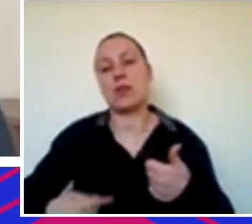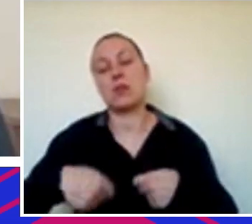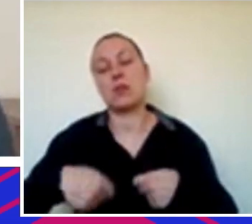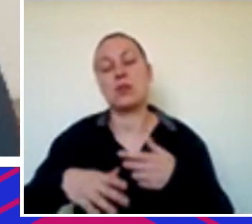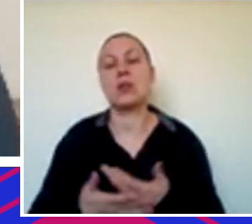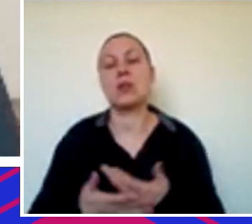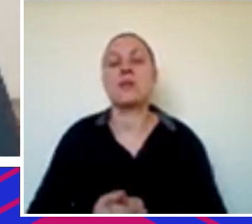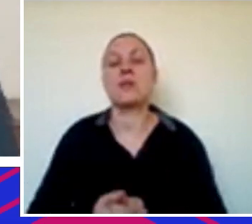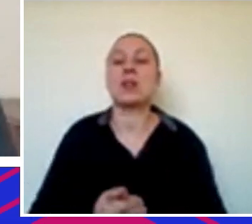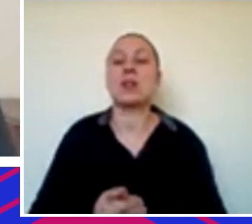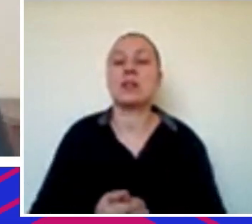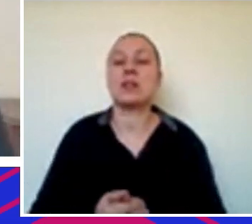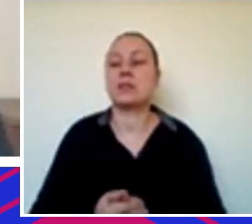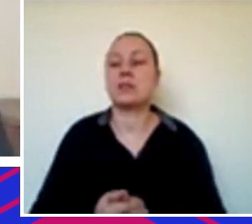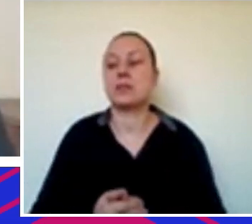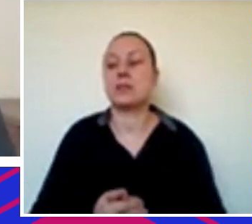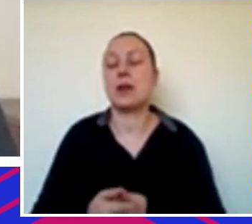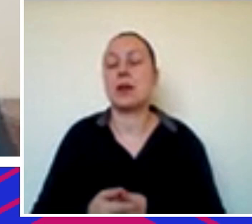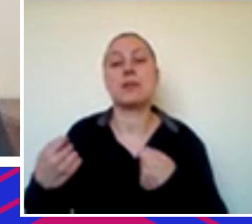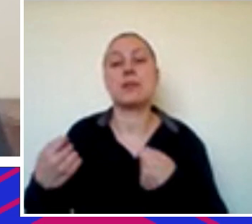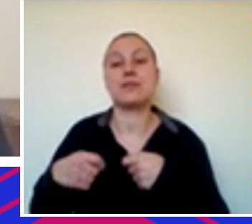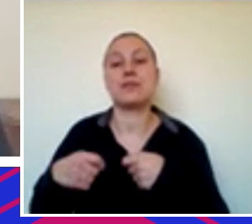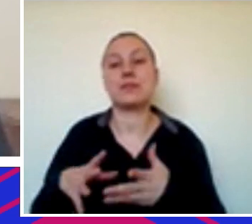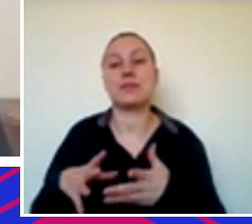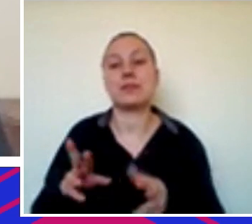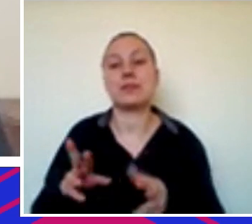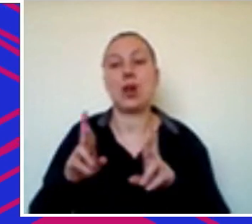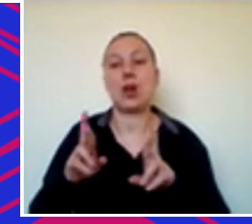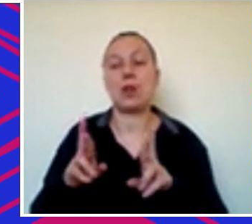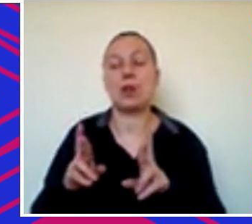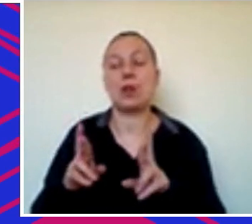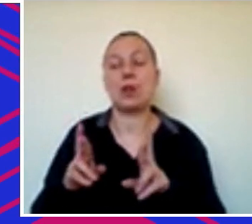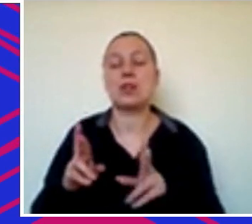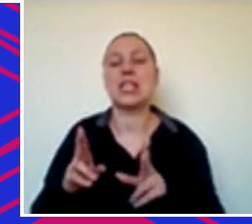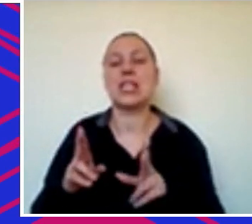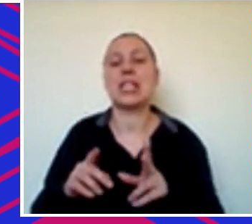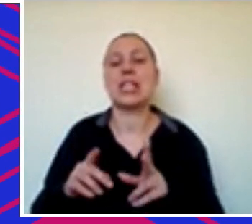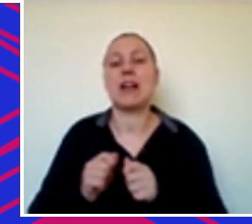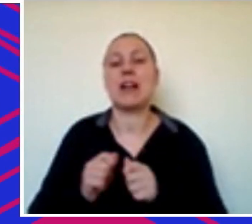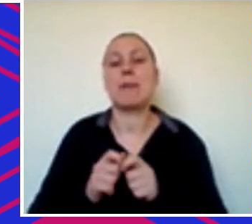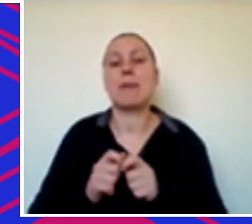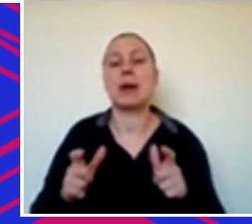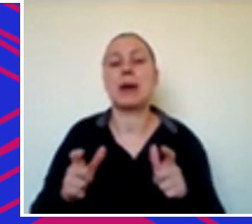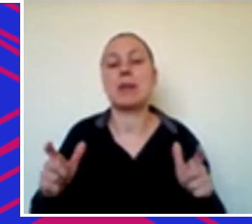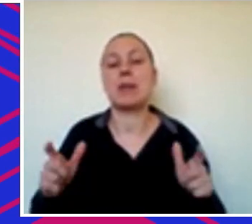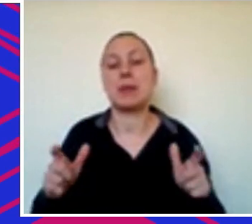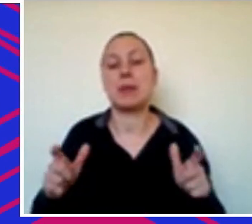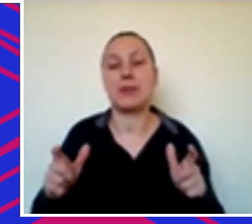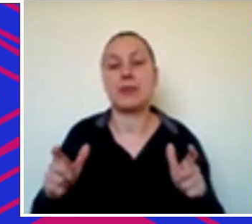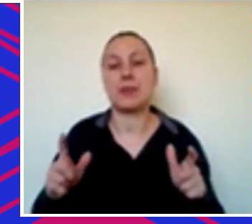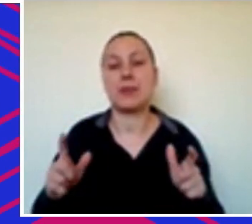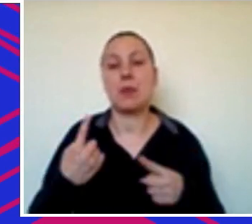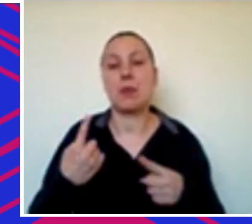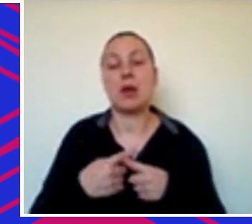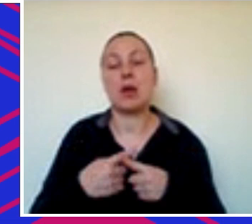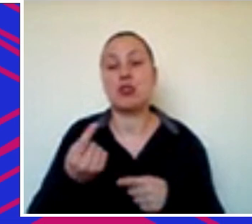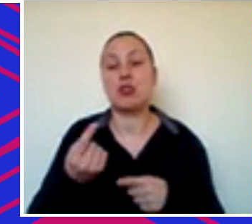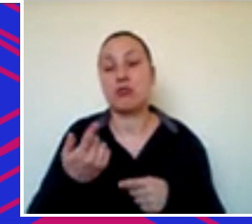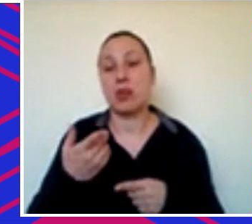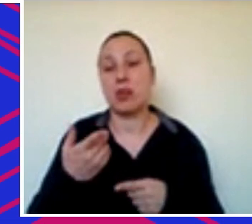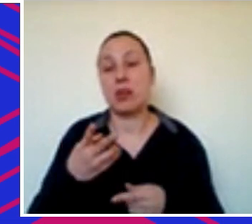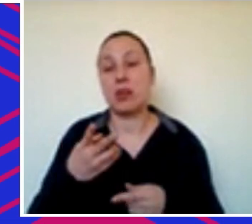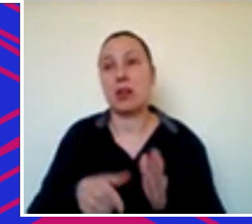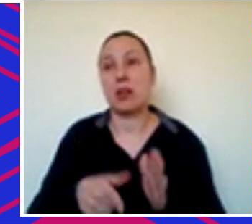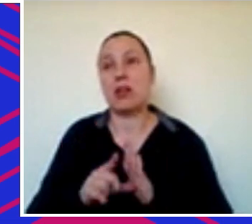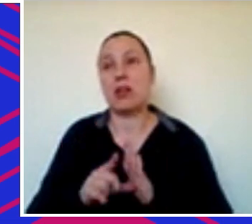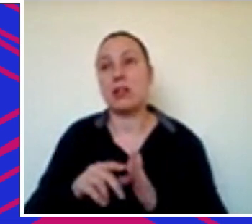que vai deveria a gente torce e catalisar um crescimento muito grande porque esse dinheiro que ficava parado em renda fixa vai